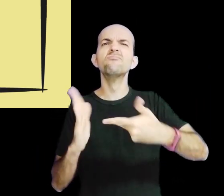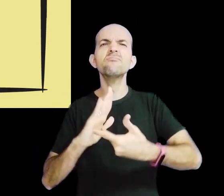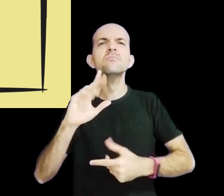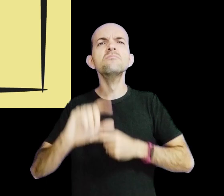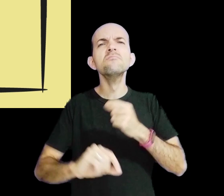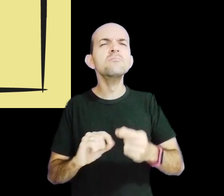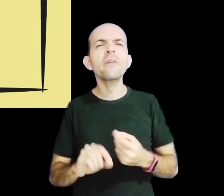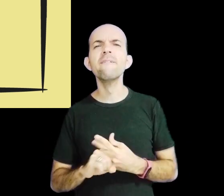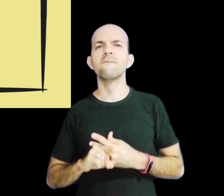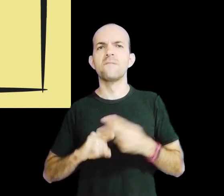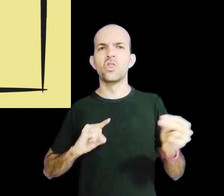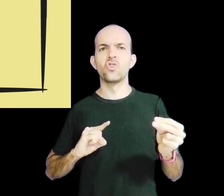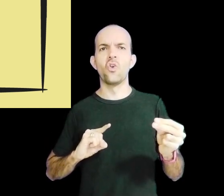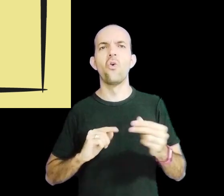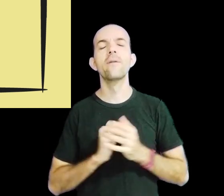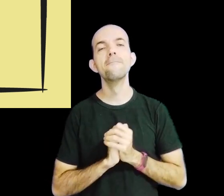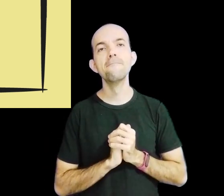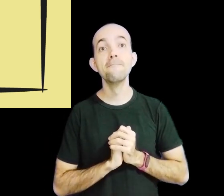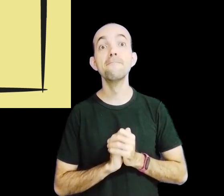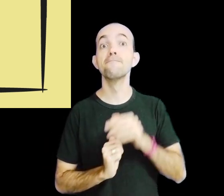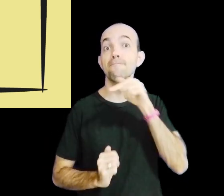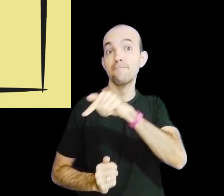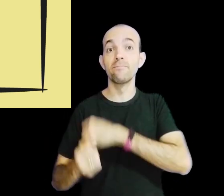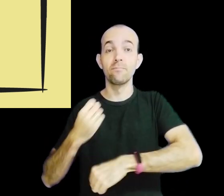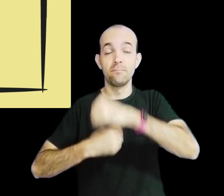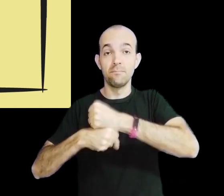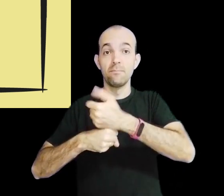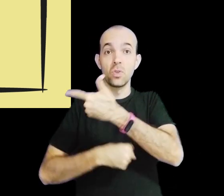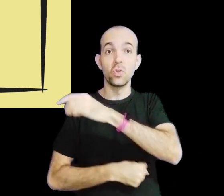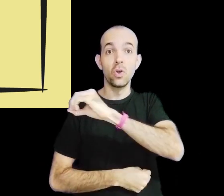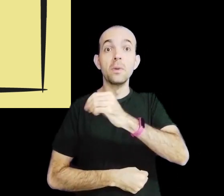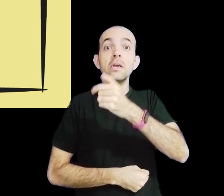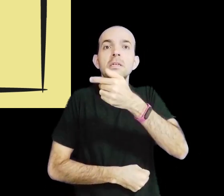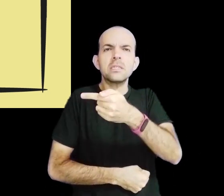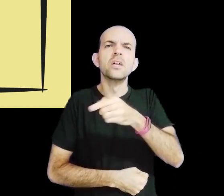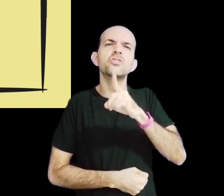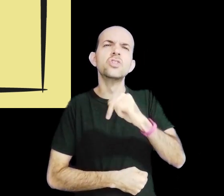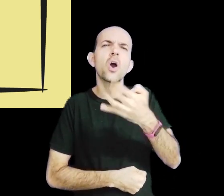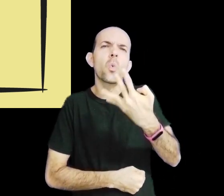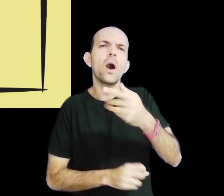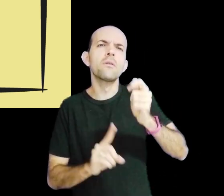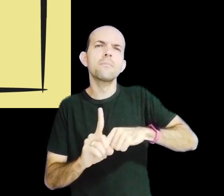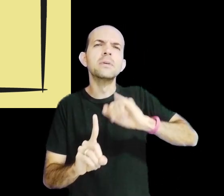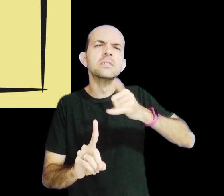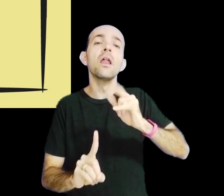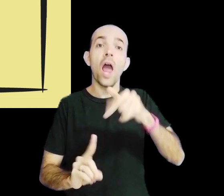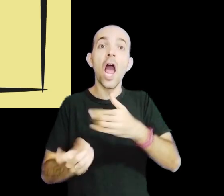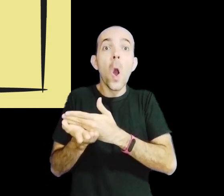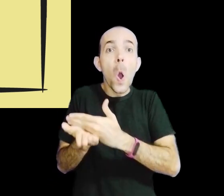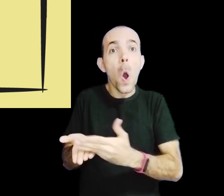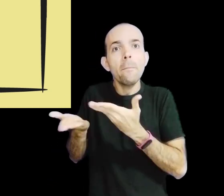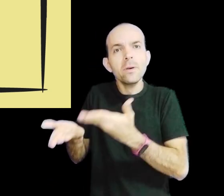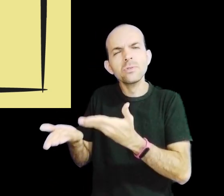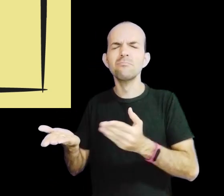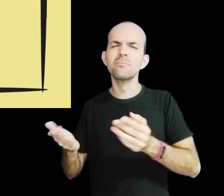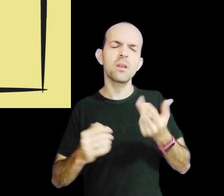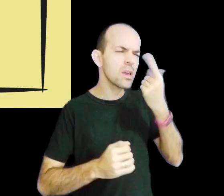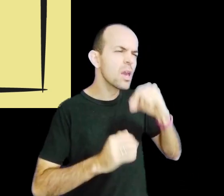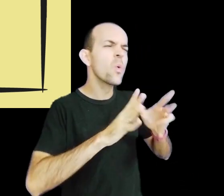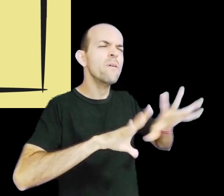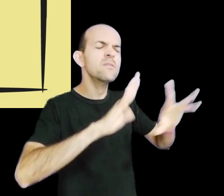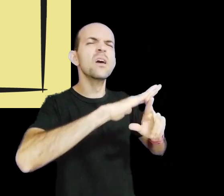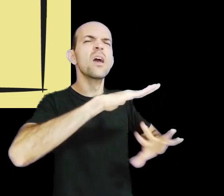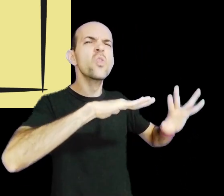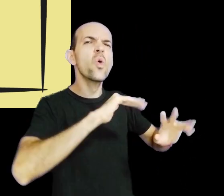Fundado em 2007, sendo em 4 de janeiro, Luiz Sanders Reitor estava nesse